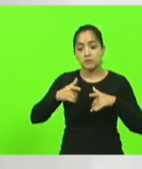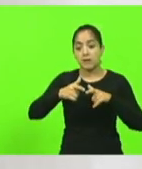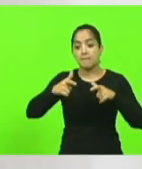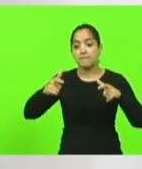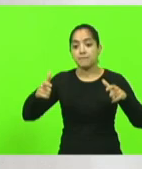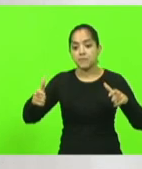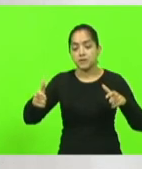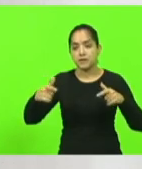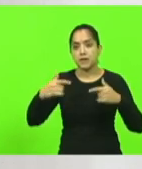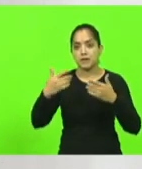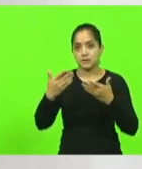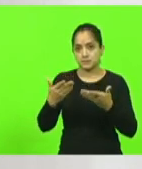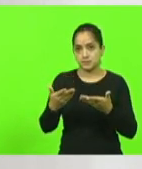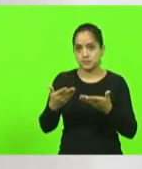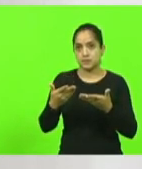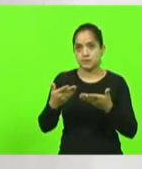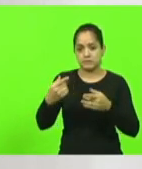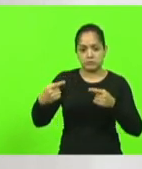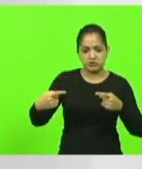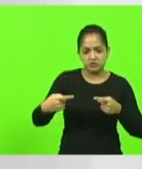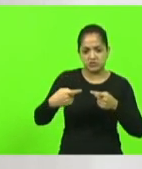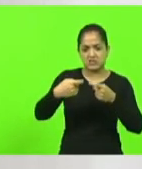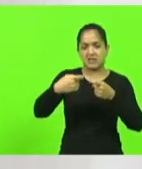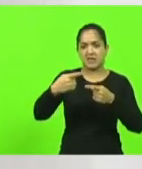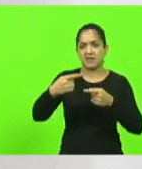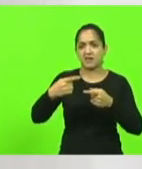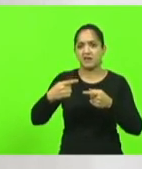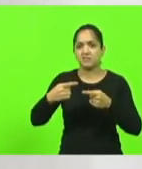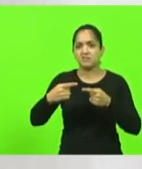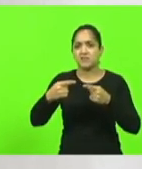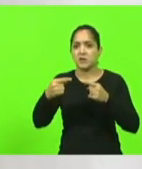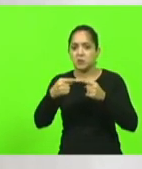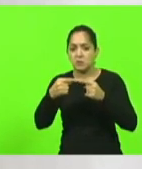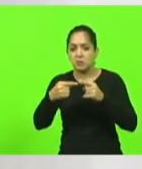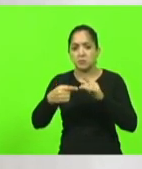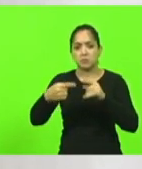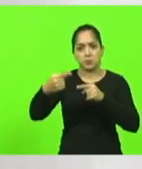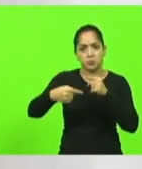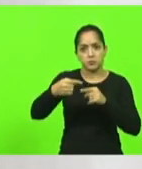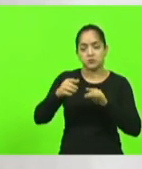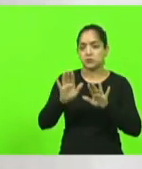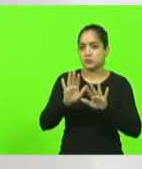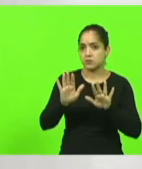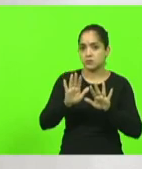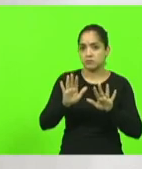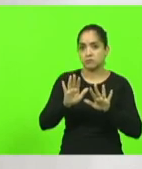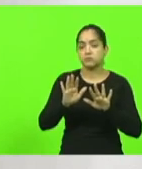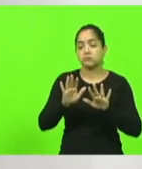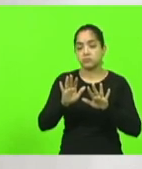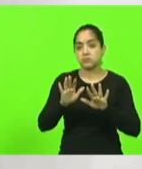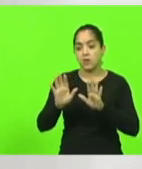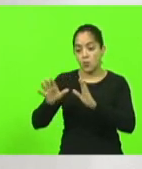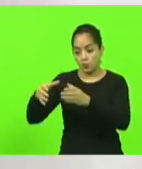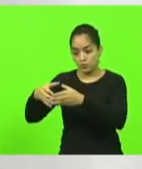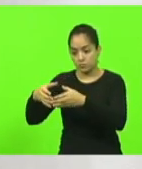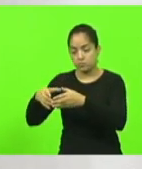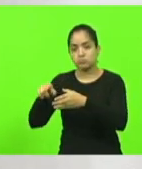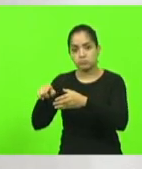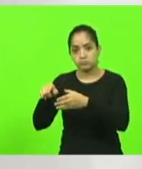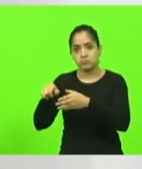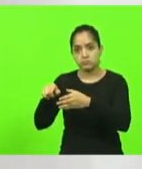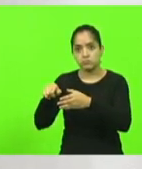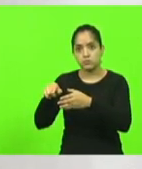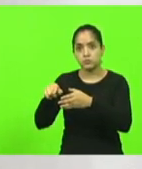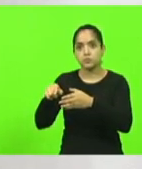necessariamente naquele contexto de guerra política. Então, eu conversei com o ministro ontem, Bento Albuquerque, ele colocou a sua equipe à disposição para a gente tentar